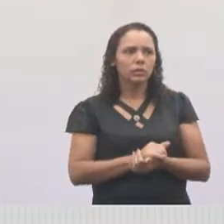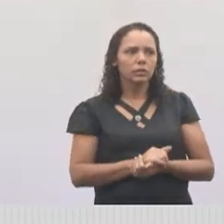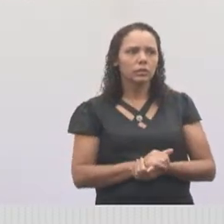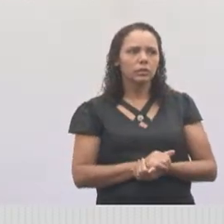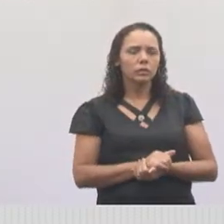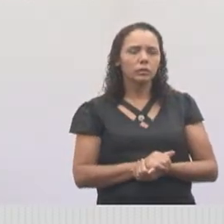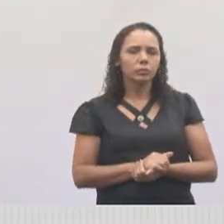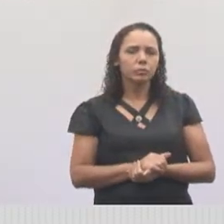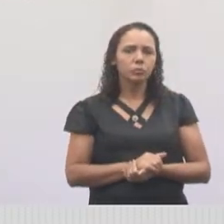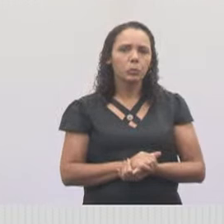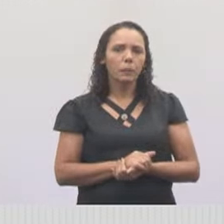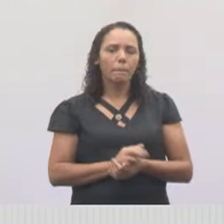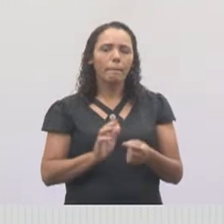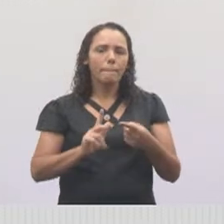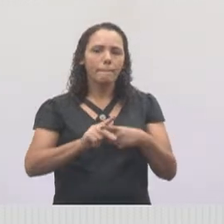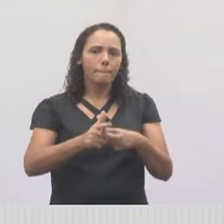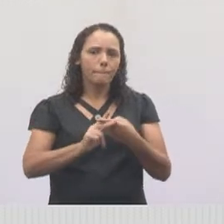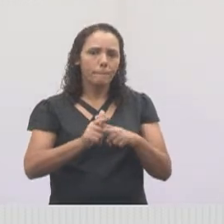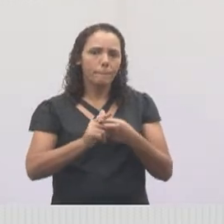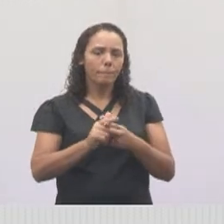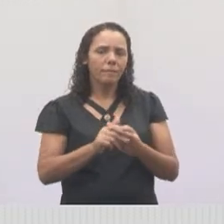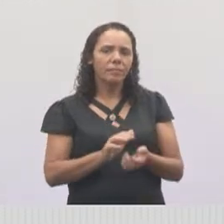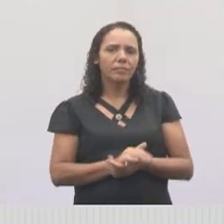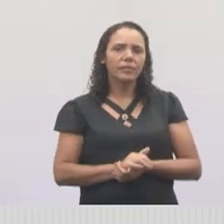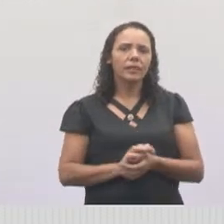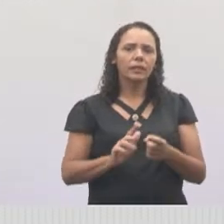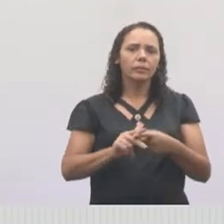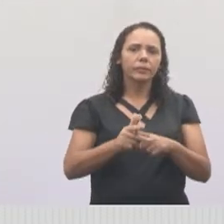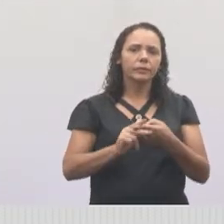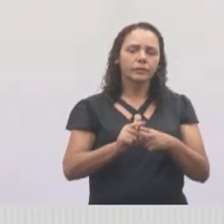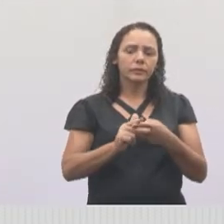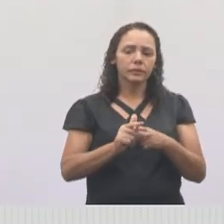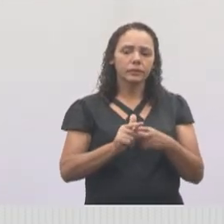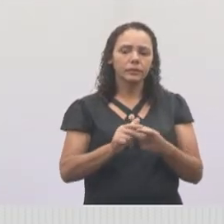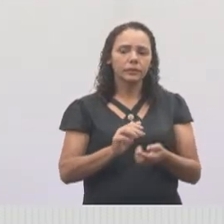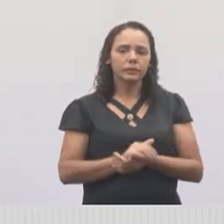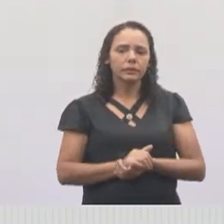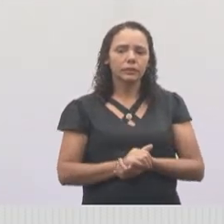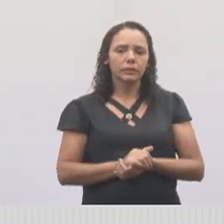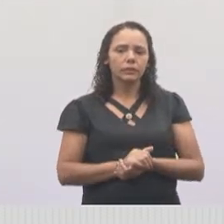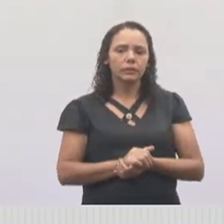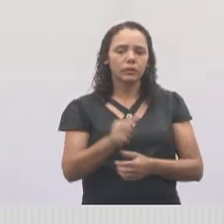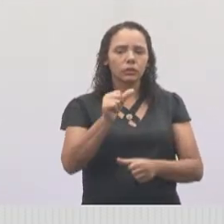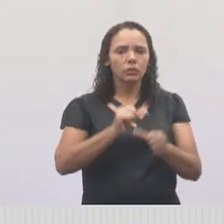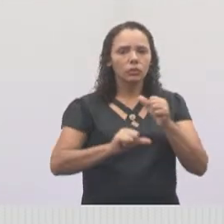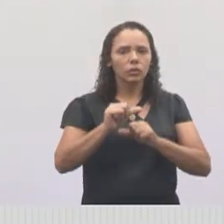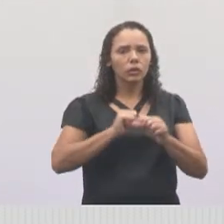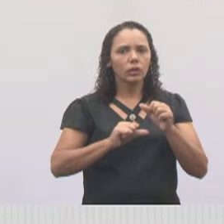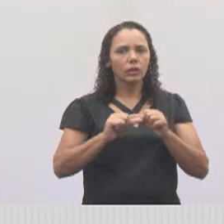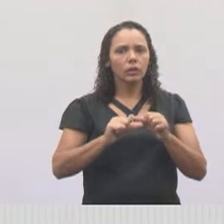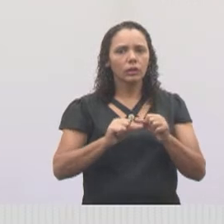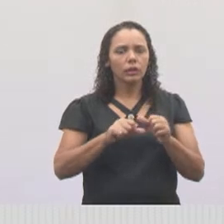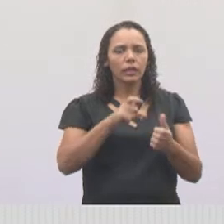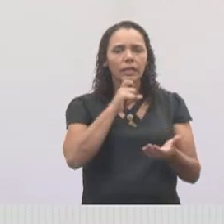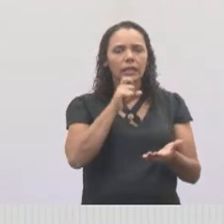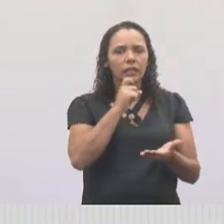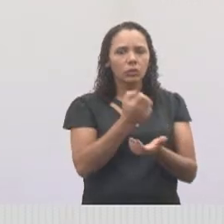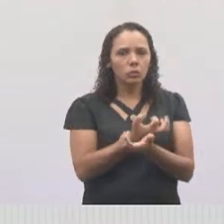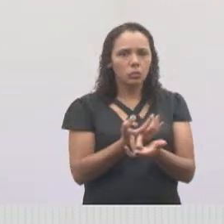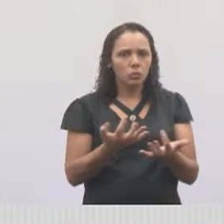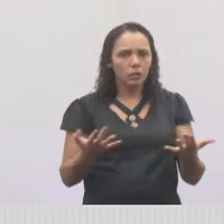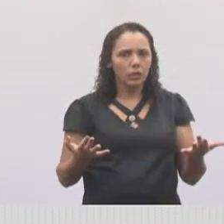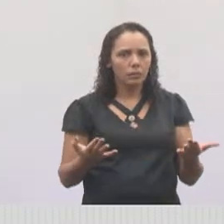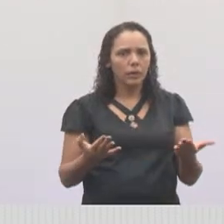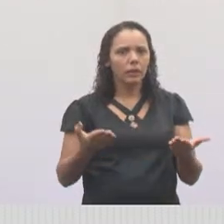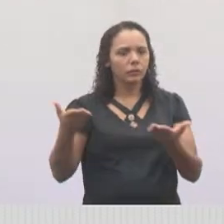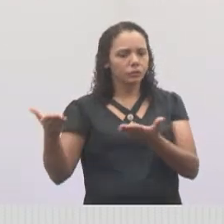na manutenção. Manutenção será a troca total do gramado, colocação